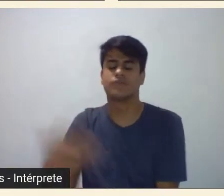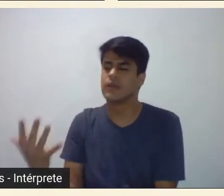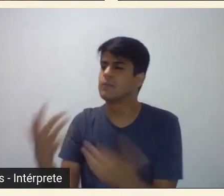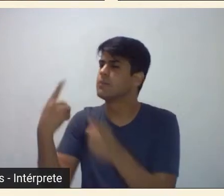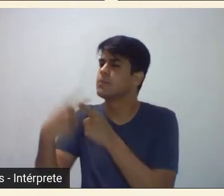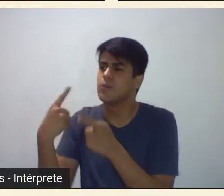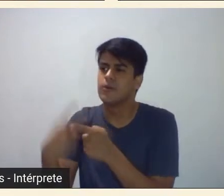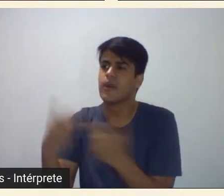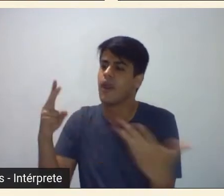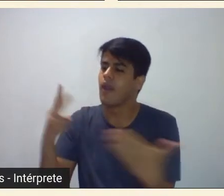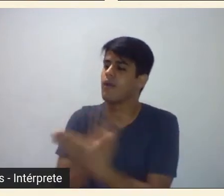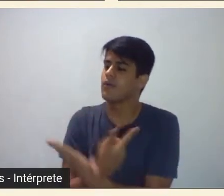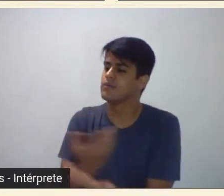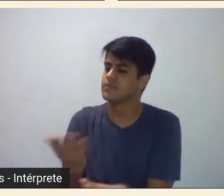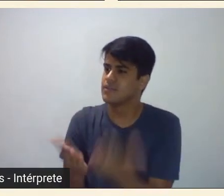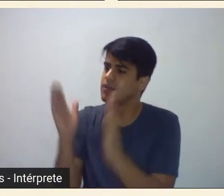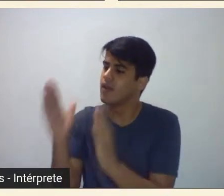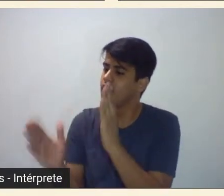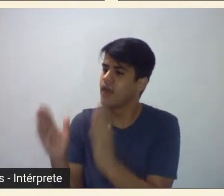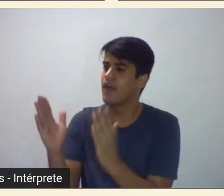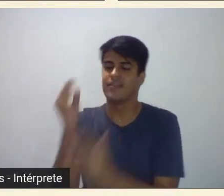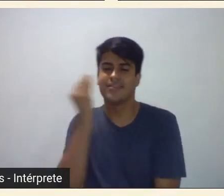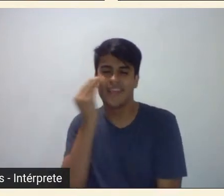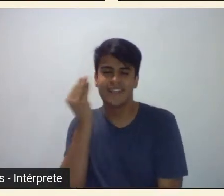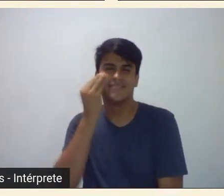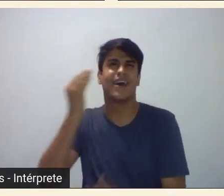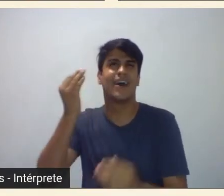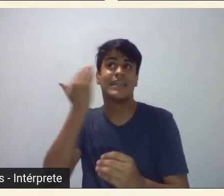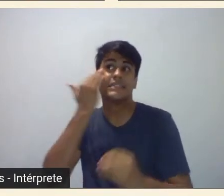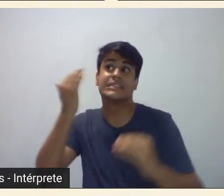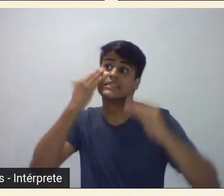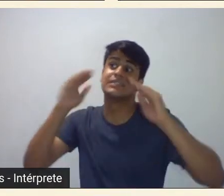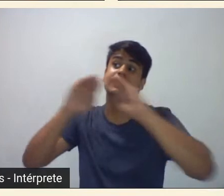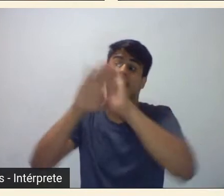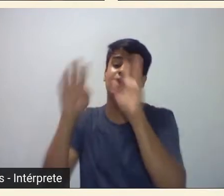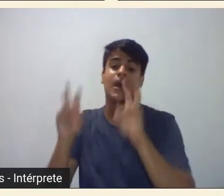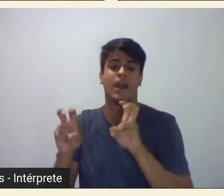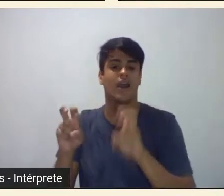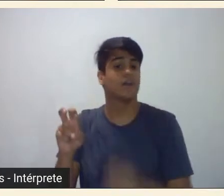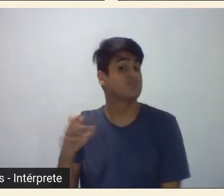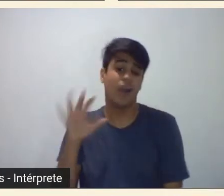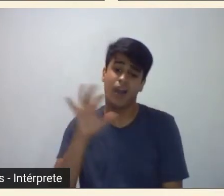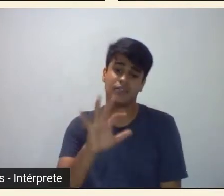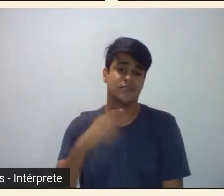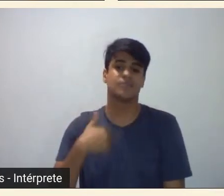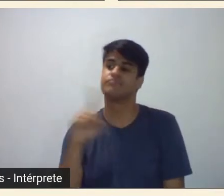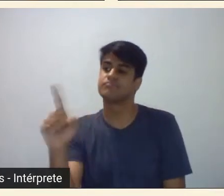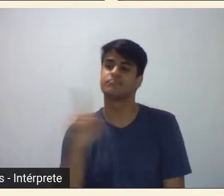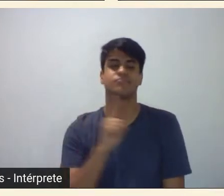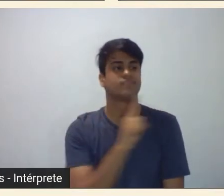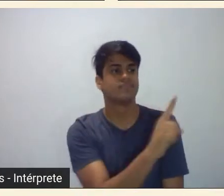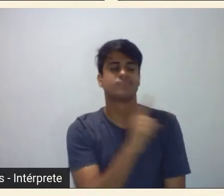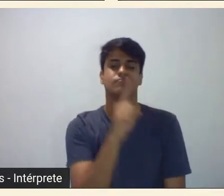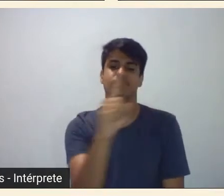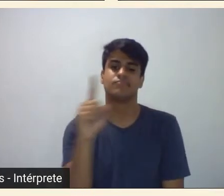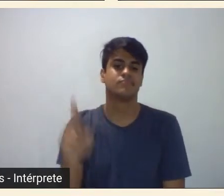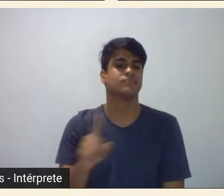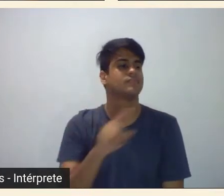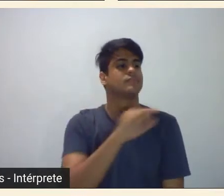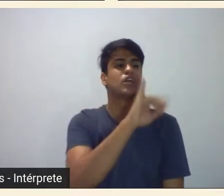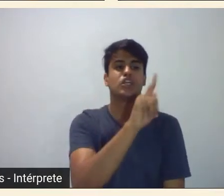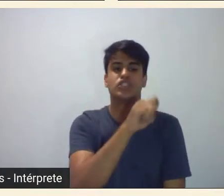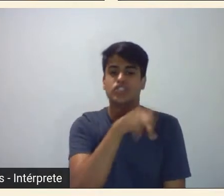para ver saber limpar e tentar esclarecer essas coisas e assim eu ia de um em um John Grass Regina